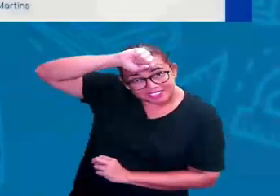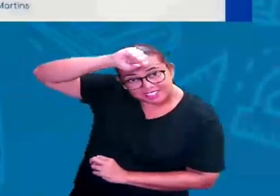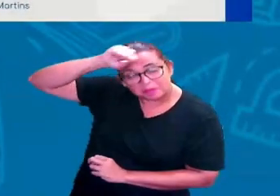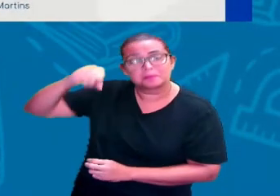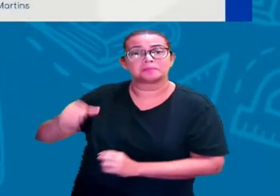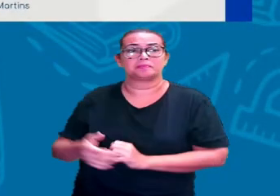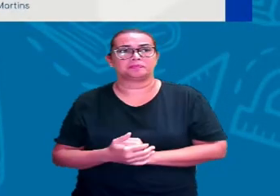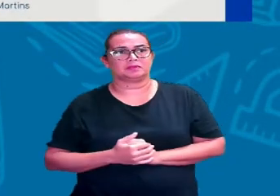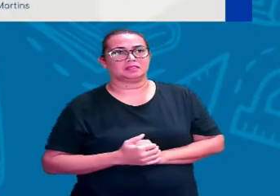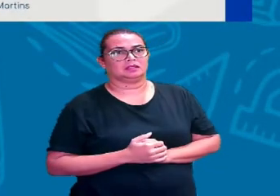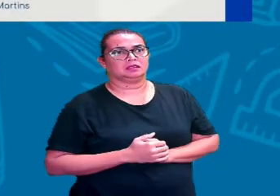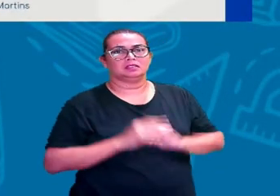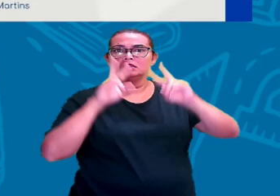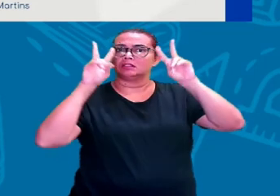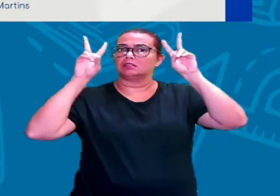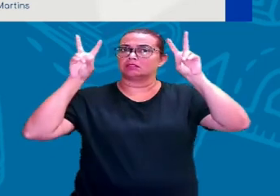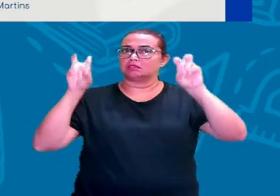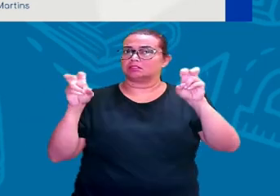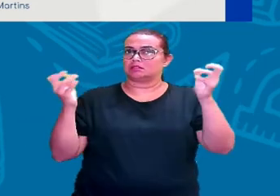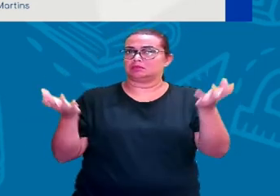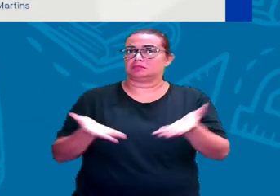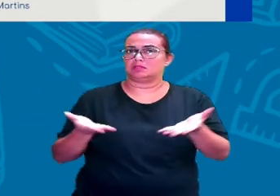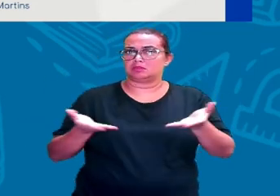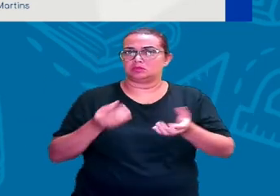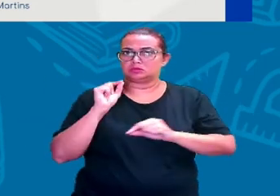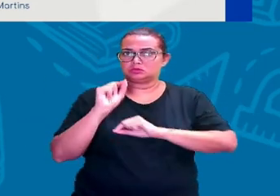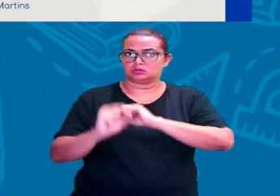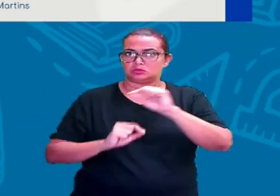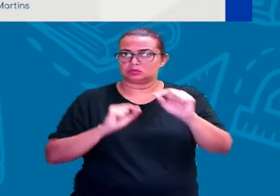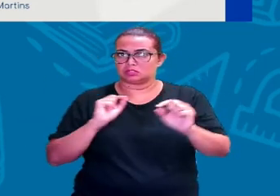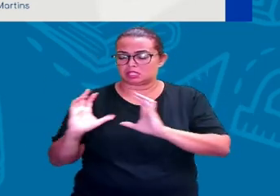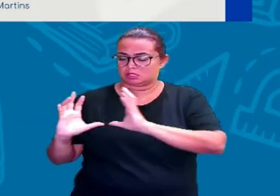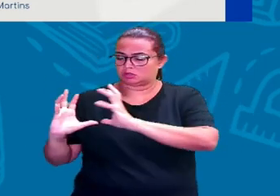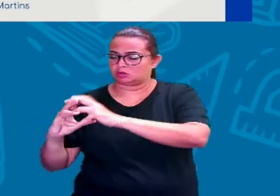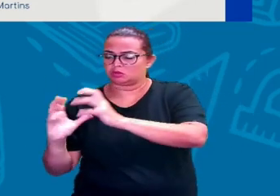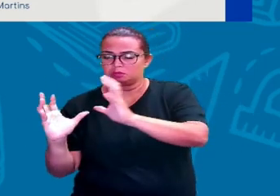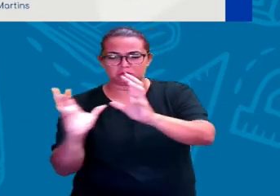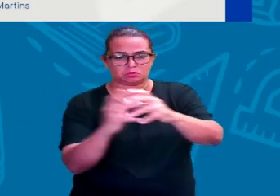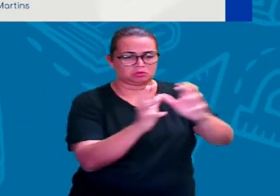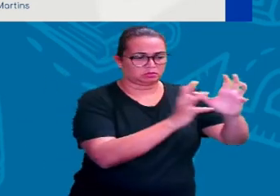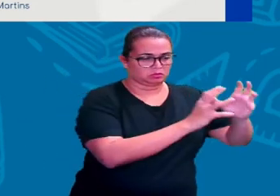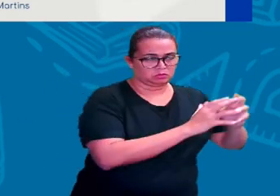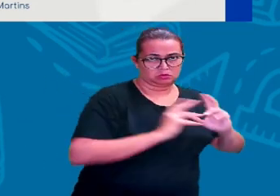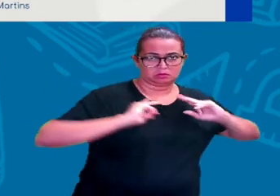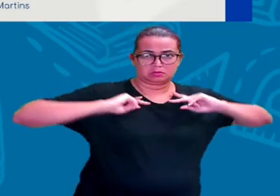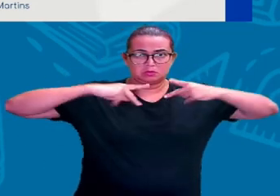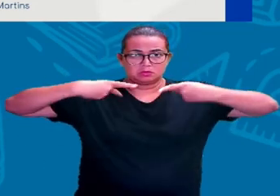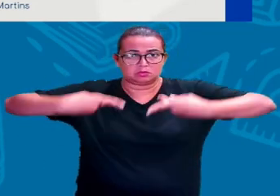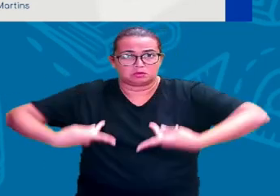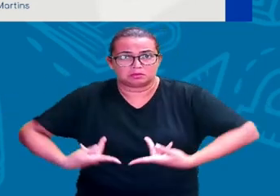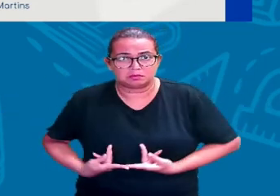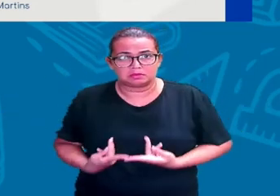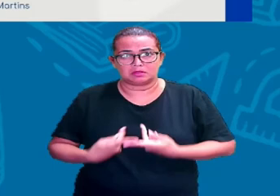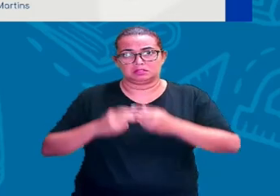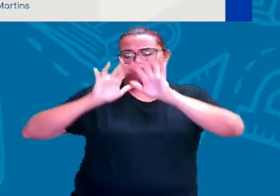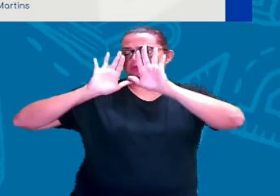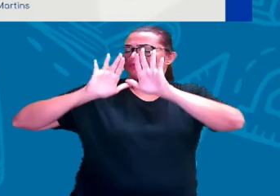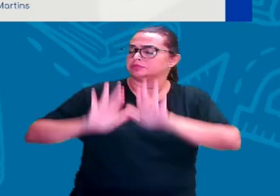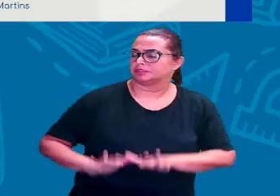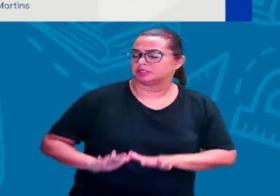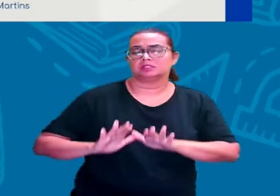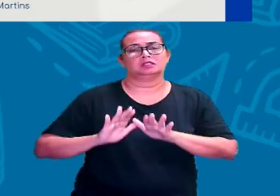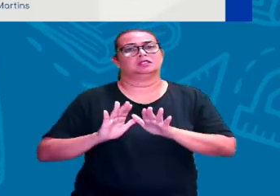Então, o tema da aula de hoje é a fixação dos grupos humanos, e aí dos grupos humanos nesses